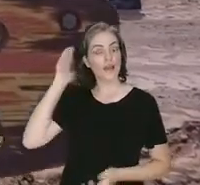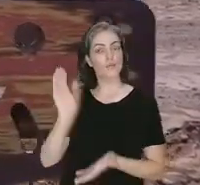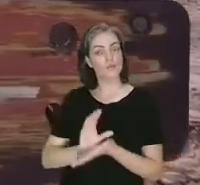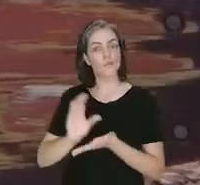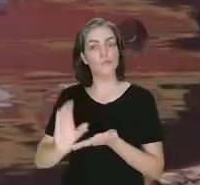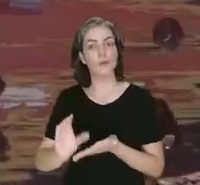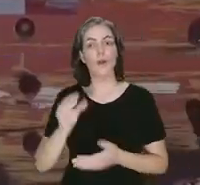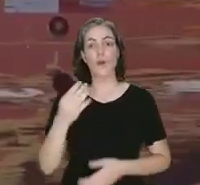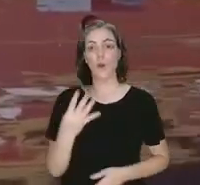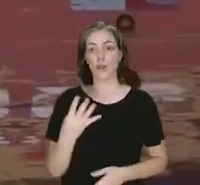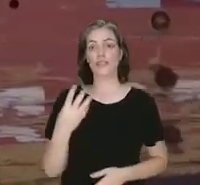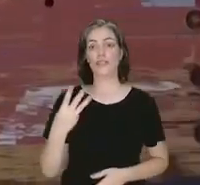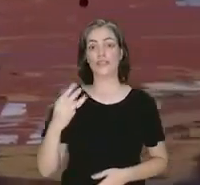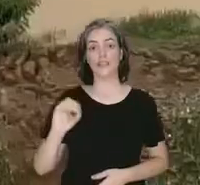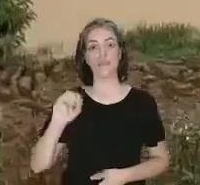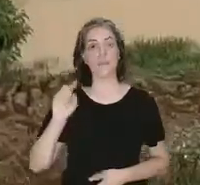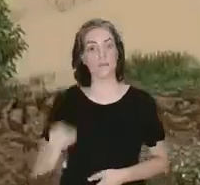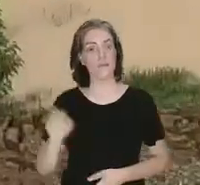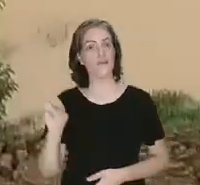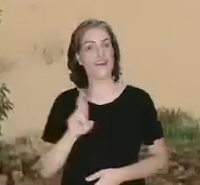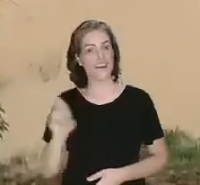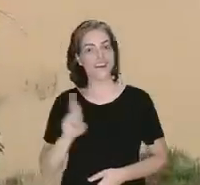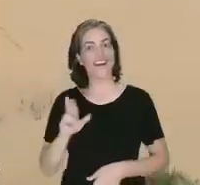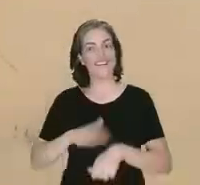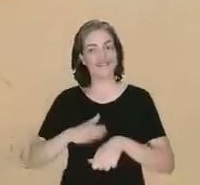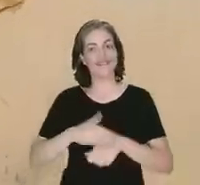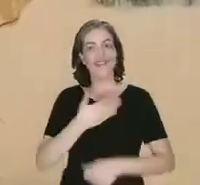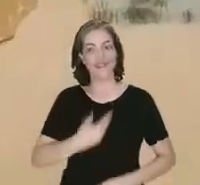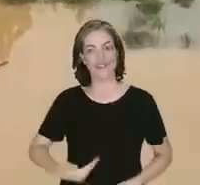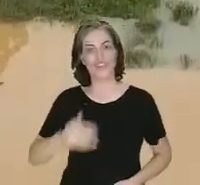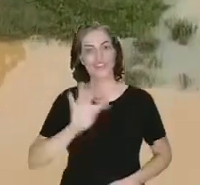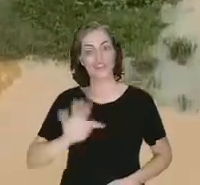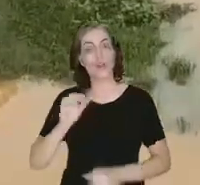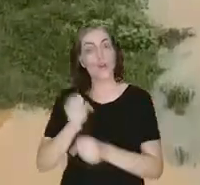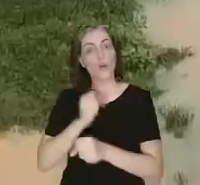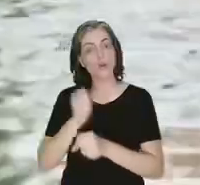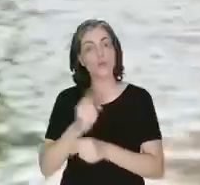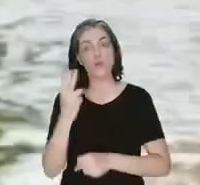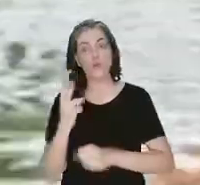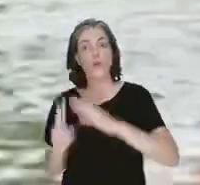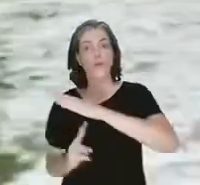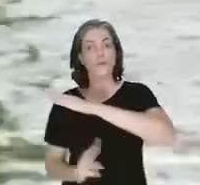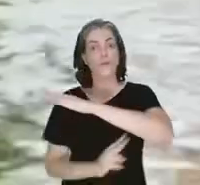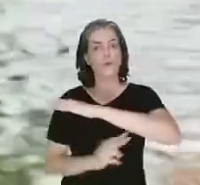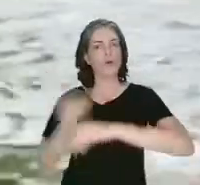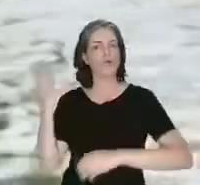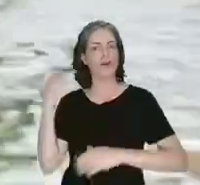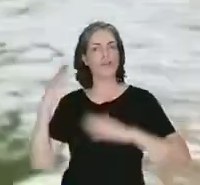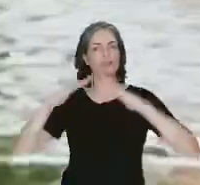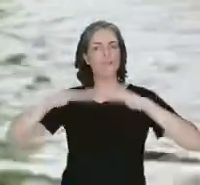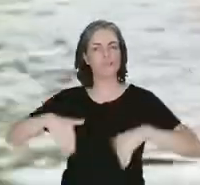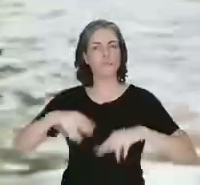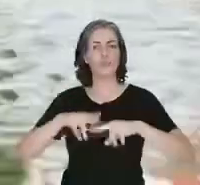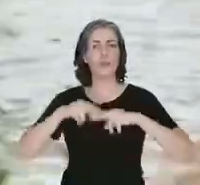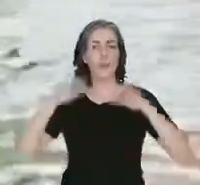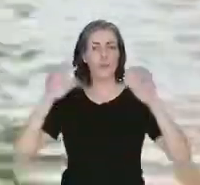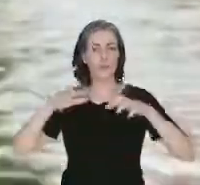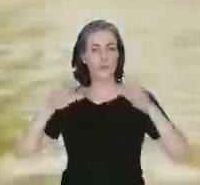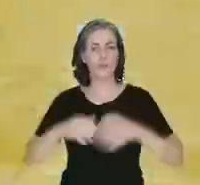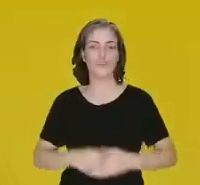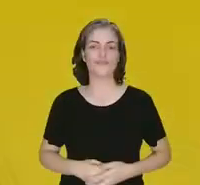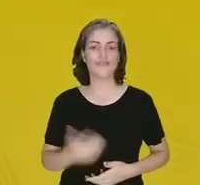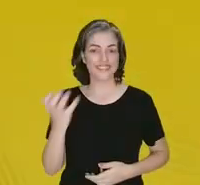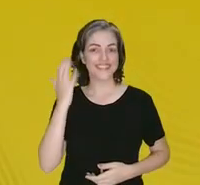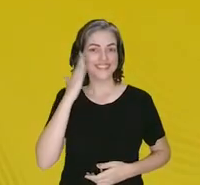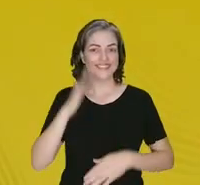430 mil reais em recurso federal para a construção de duas pontes da cidade que foram danificadas com inundações. Quer